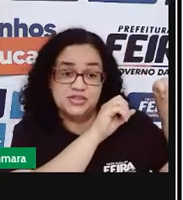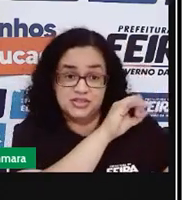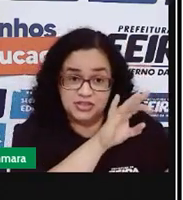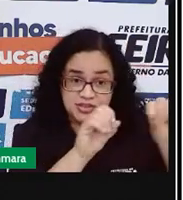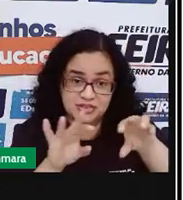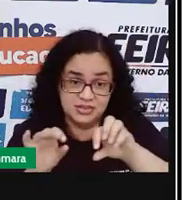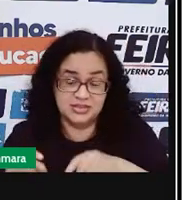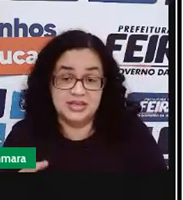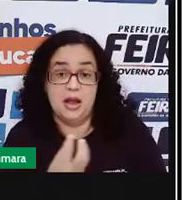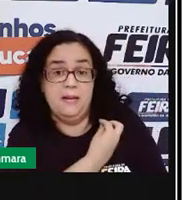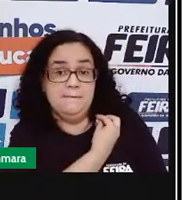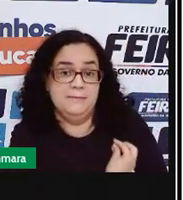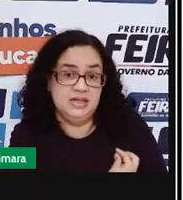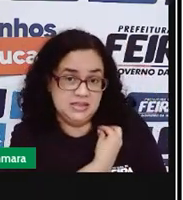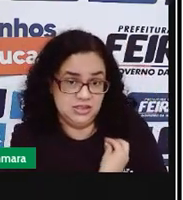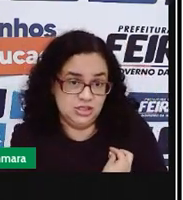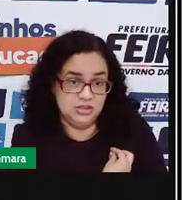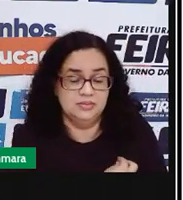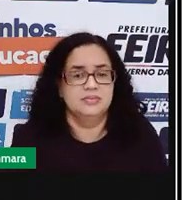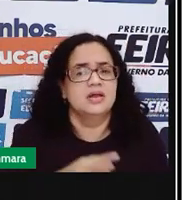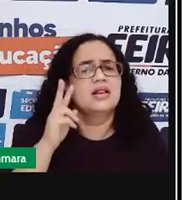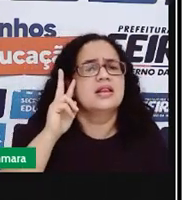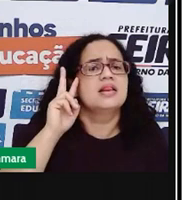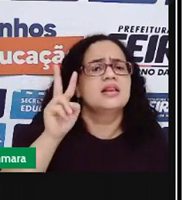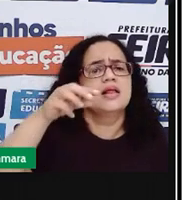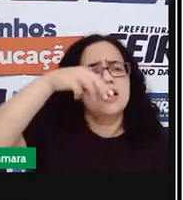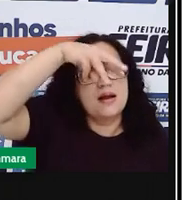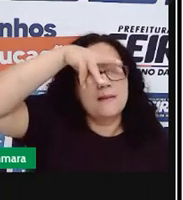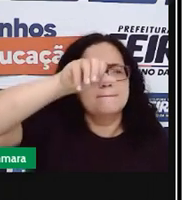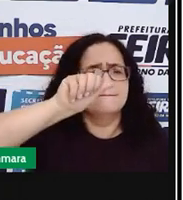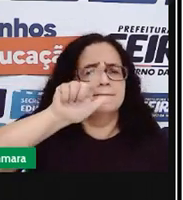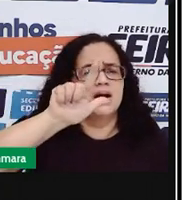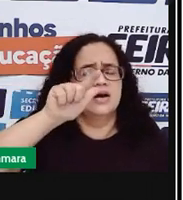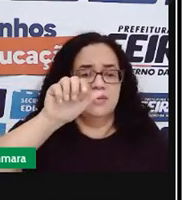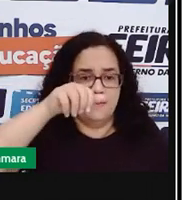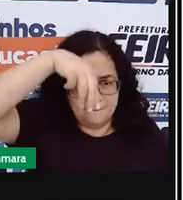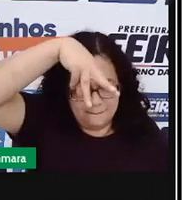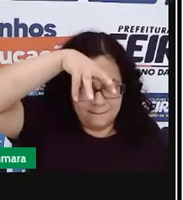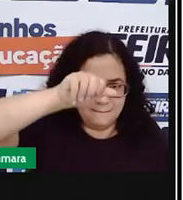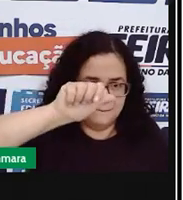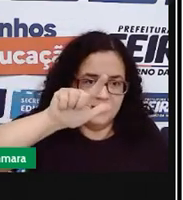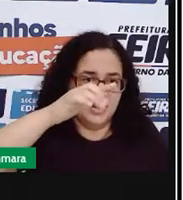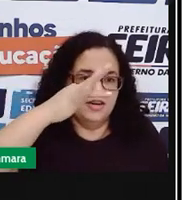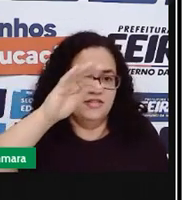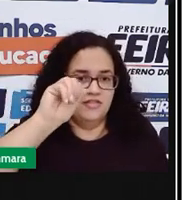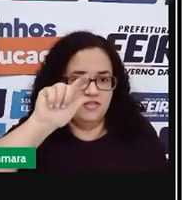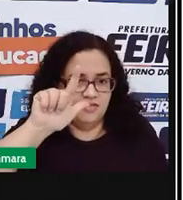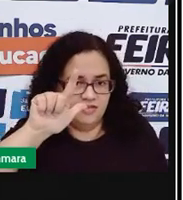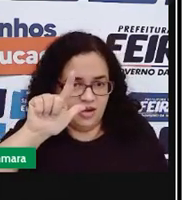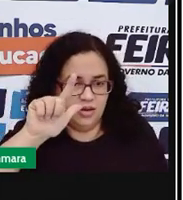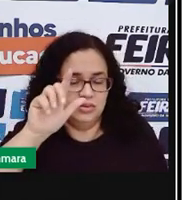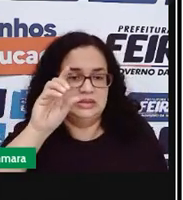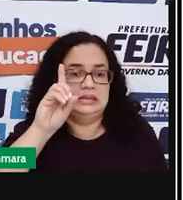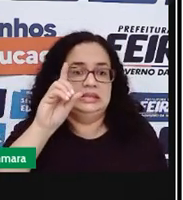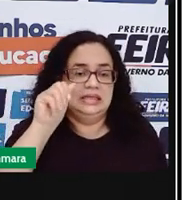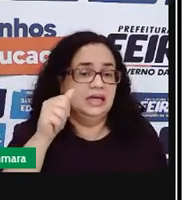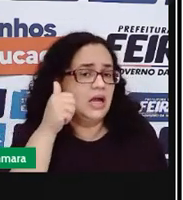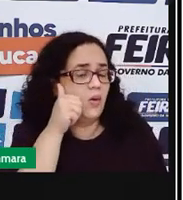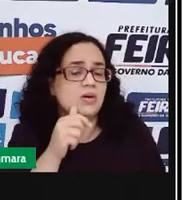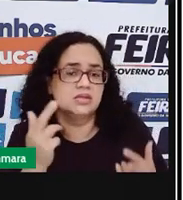Mafalda está presente. Mafalda é criança como você. Olha só, o que ela está fazendo?